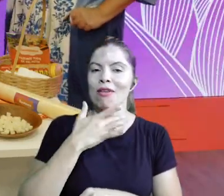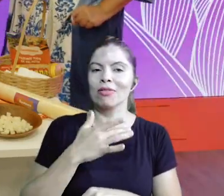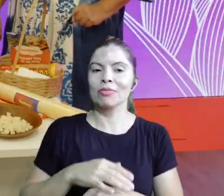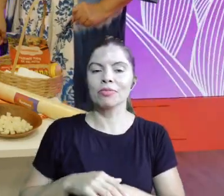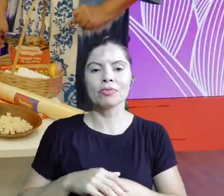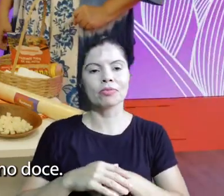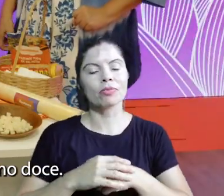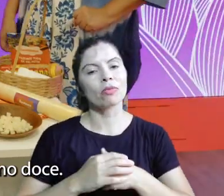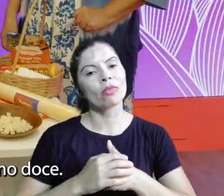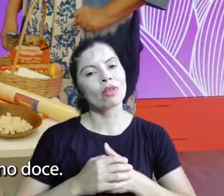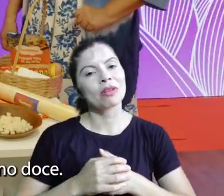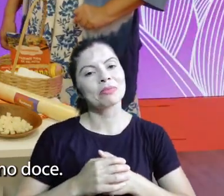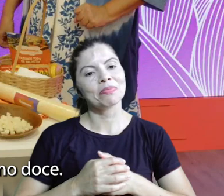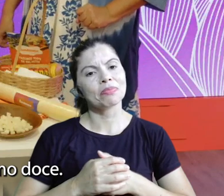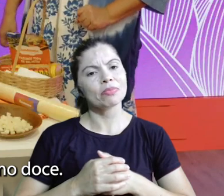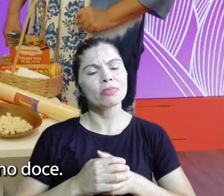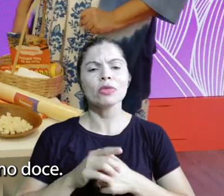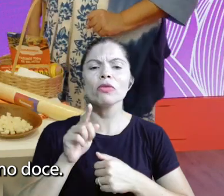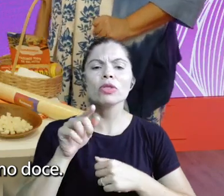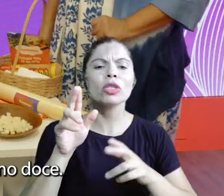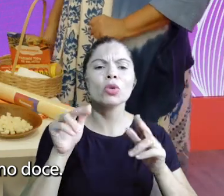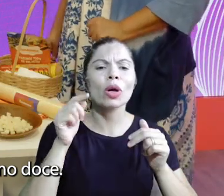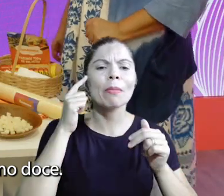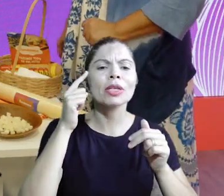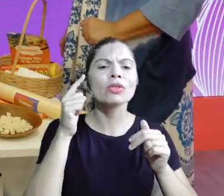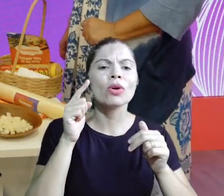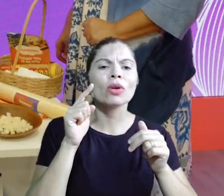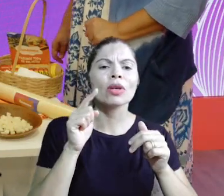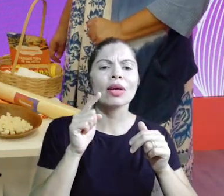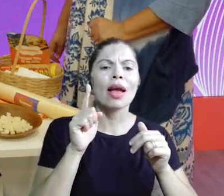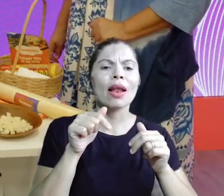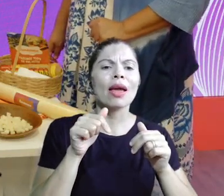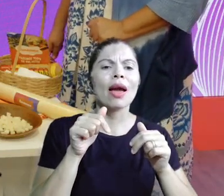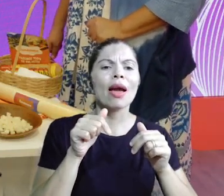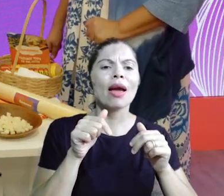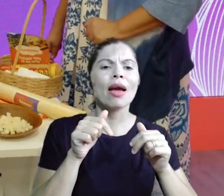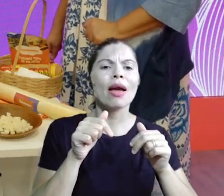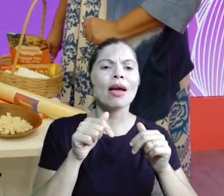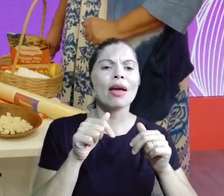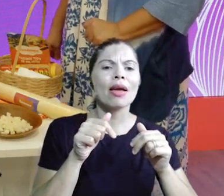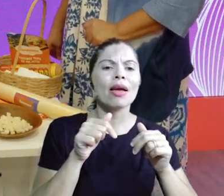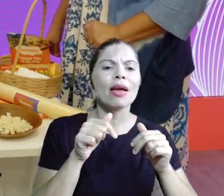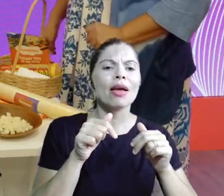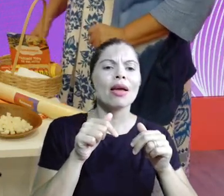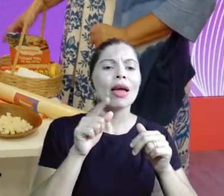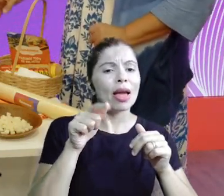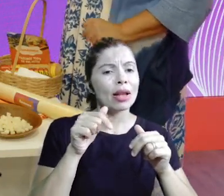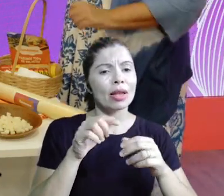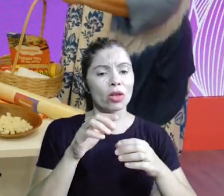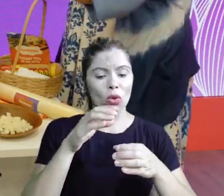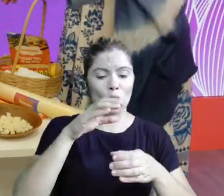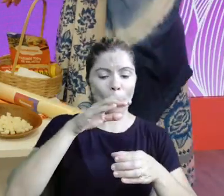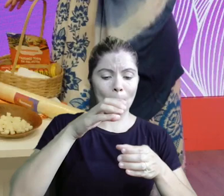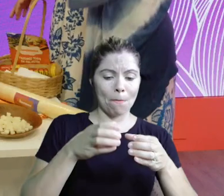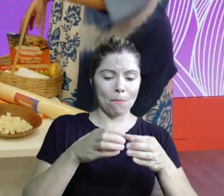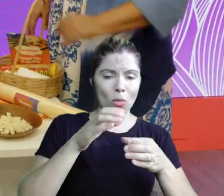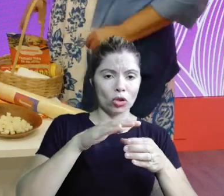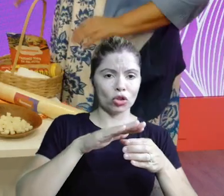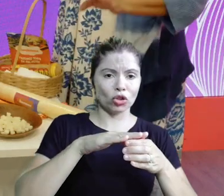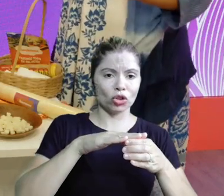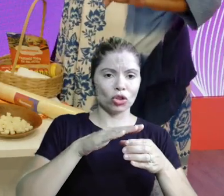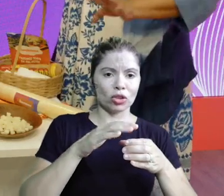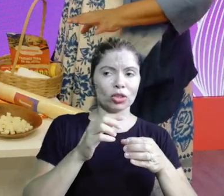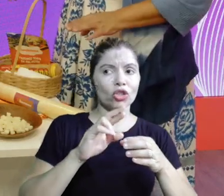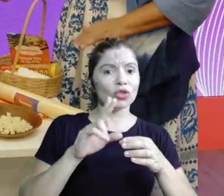Nossa, eu nunca tinha pensado no palmito como a questão deles porque ela falou que ele é agridoce Ele fora do